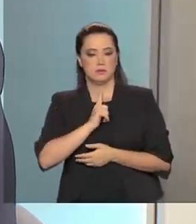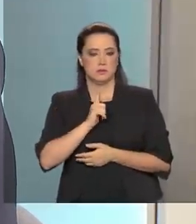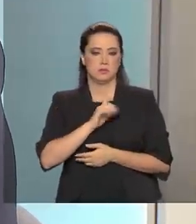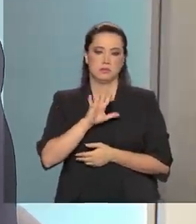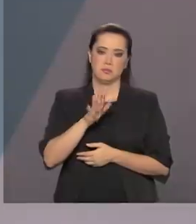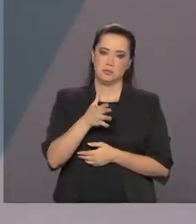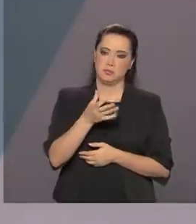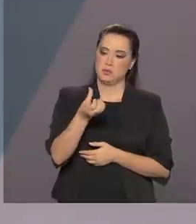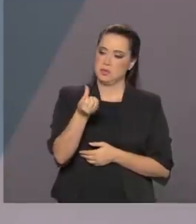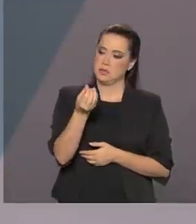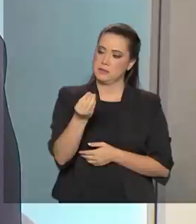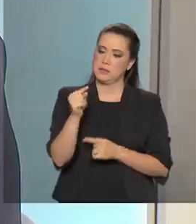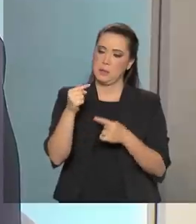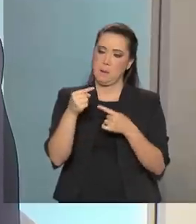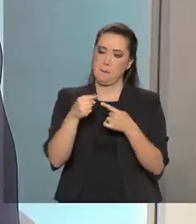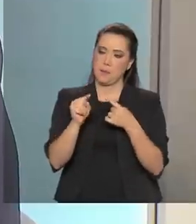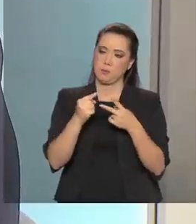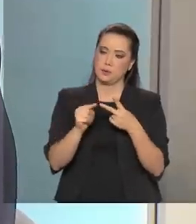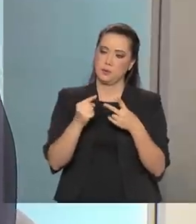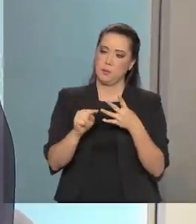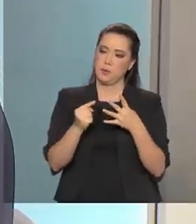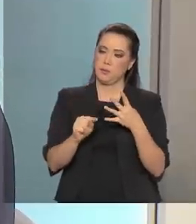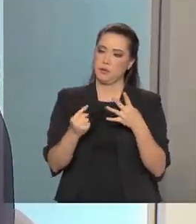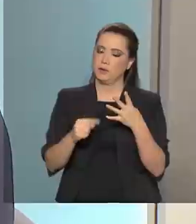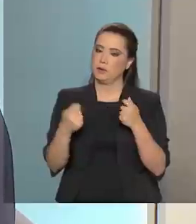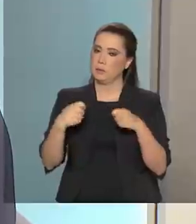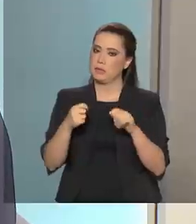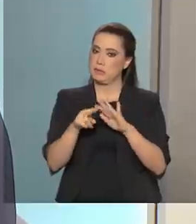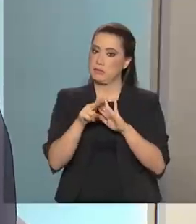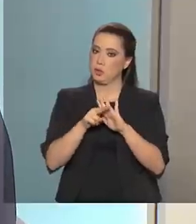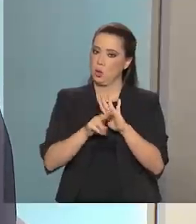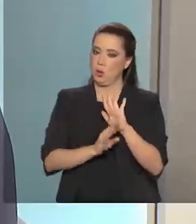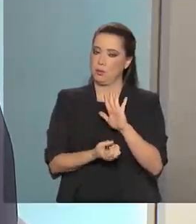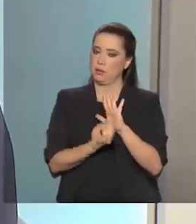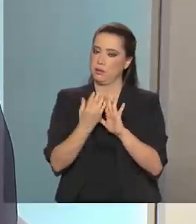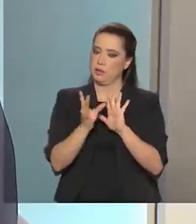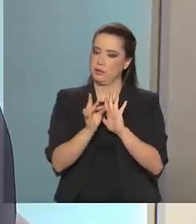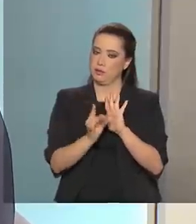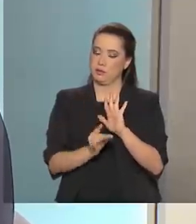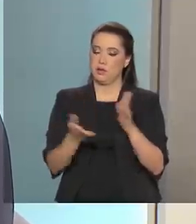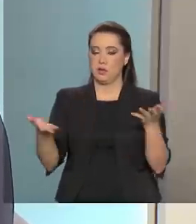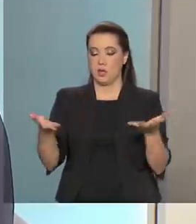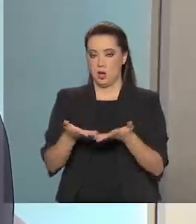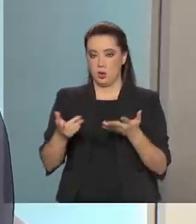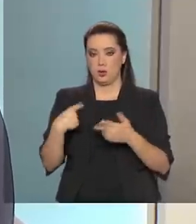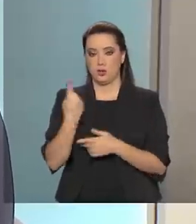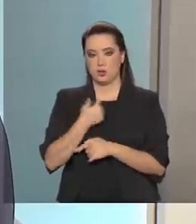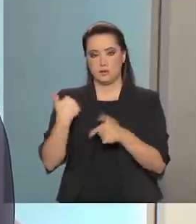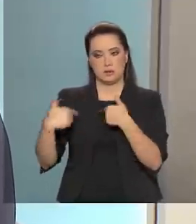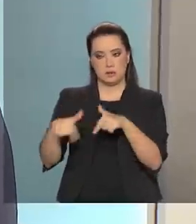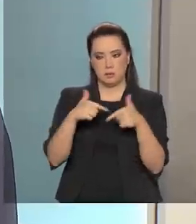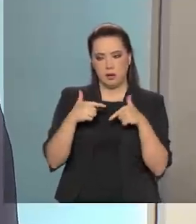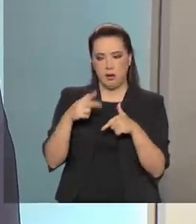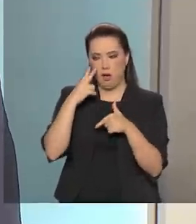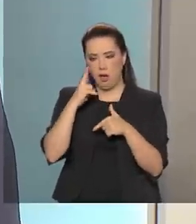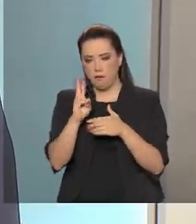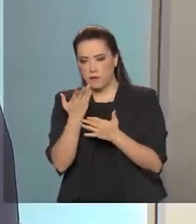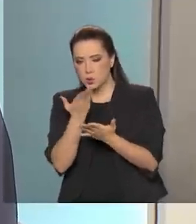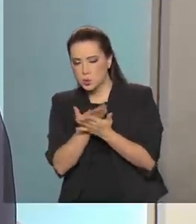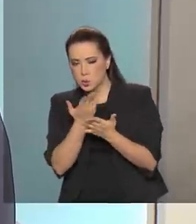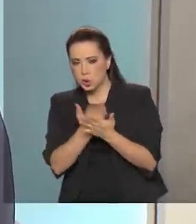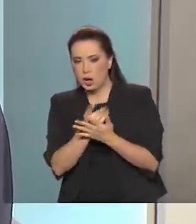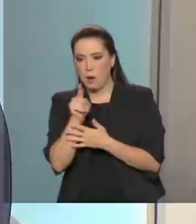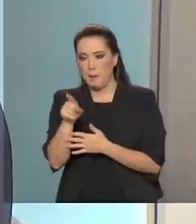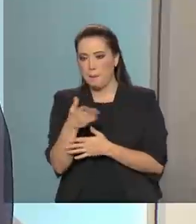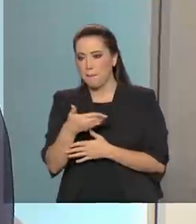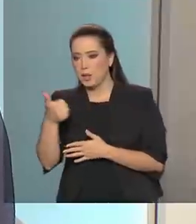de 60 pontos. E, a partir de agora, nós vamos pontuar quais são os pontos que oferecem mais riscos ao